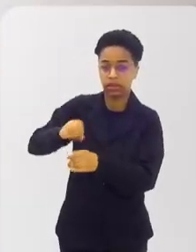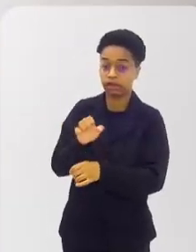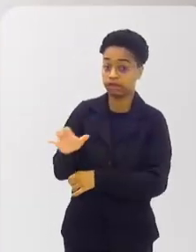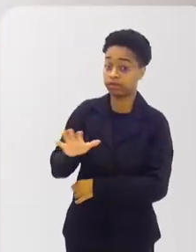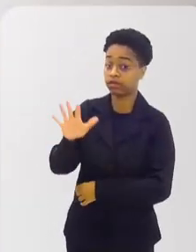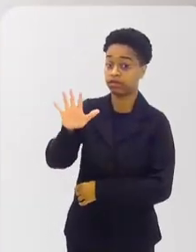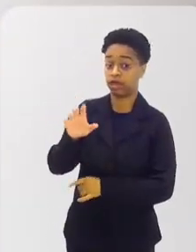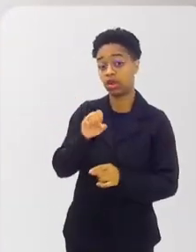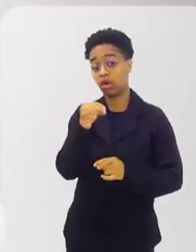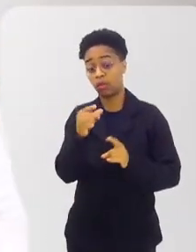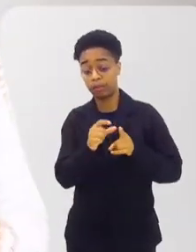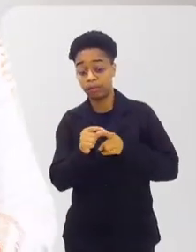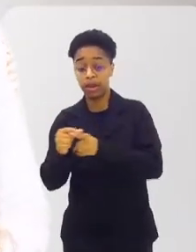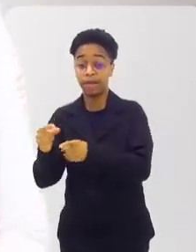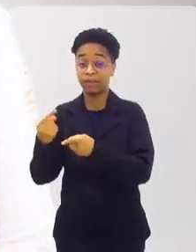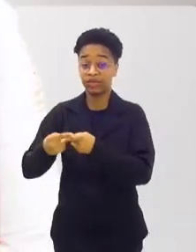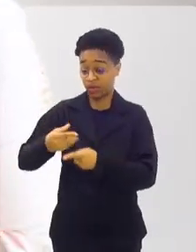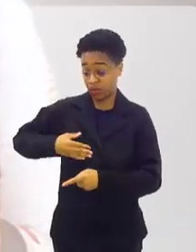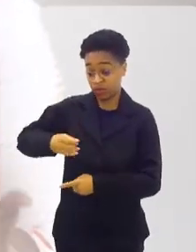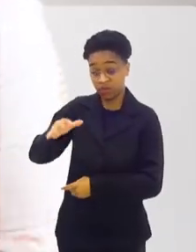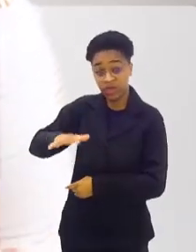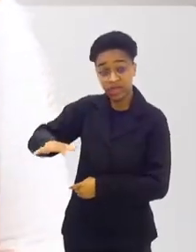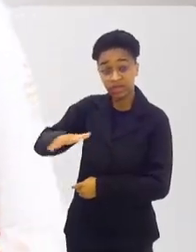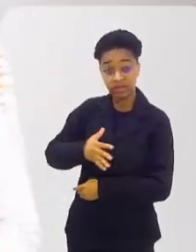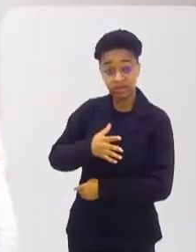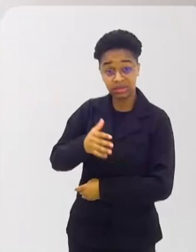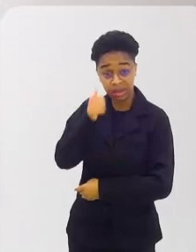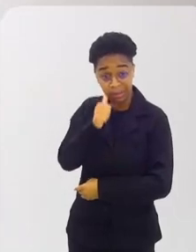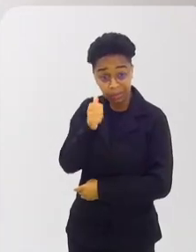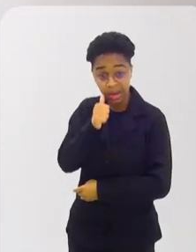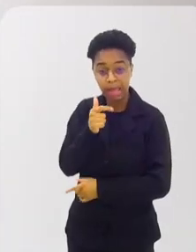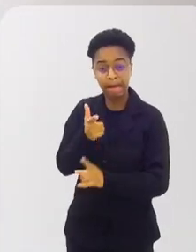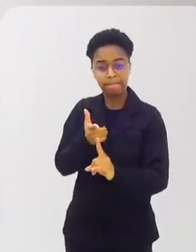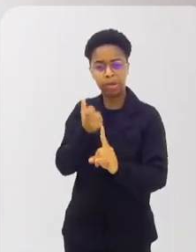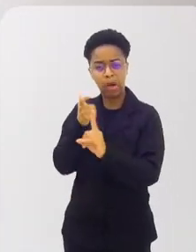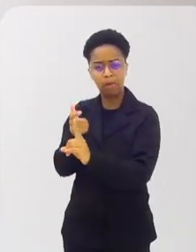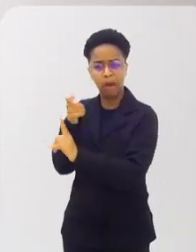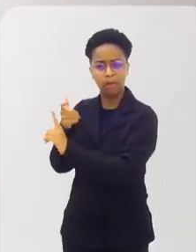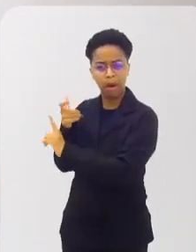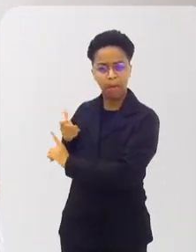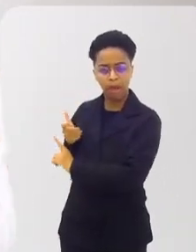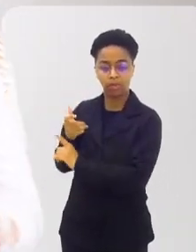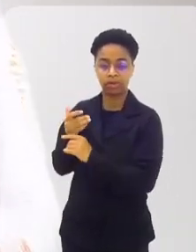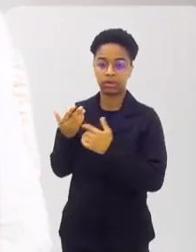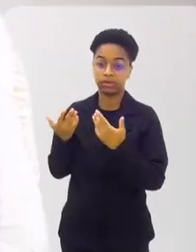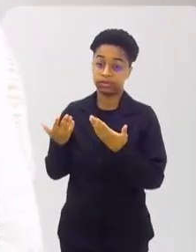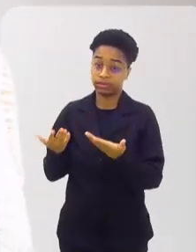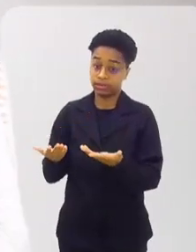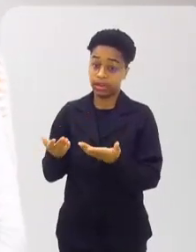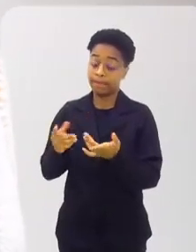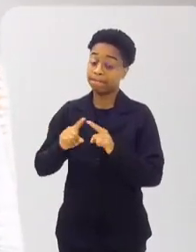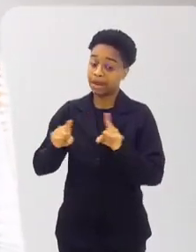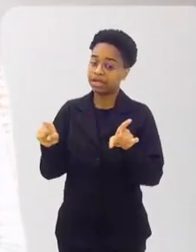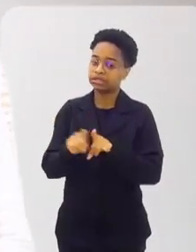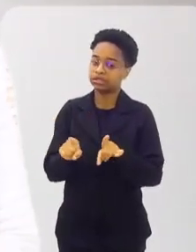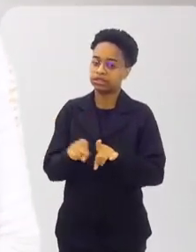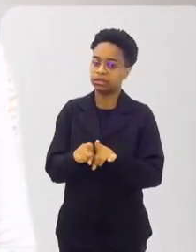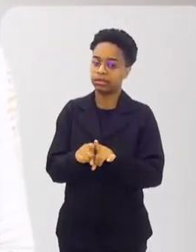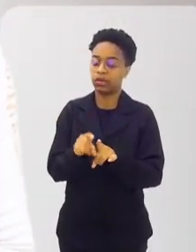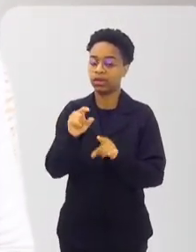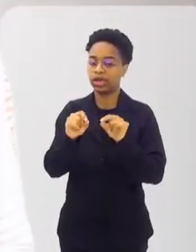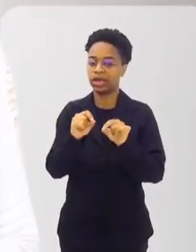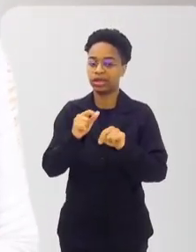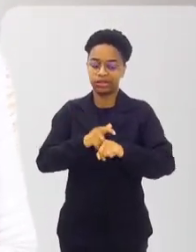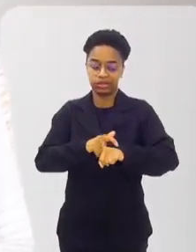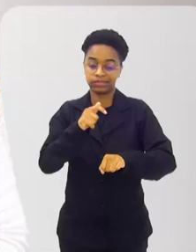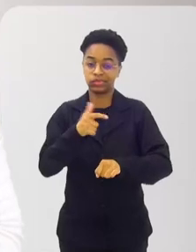da favela e da periferia, onde os filhos dessas mulheres são assassinados, né? Mas também pode ser desde o